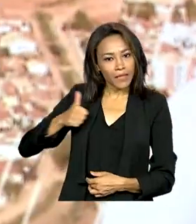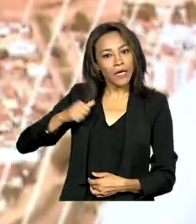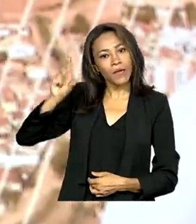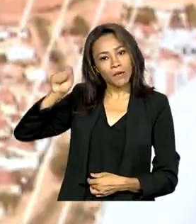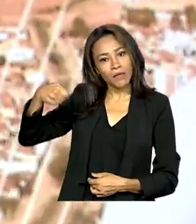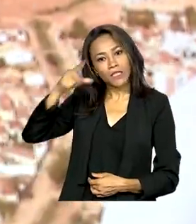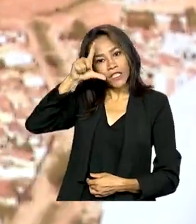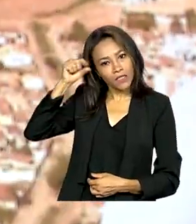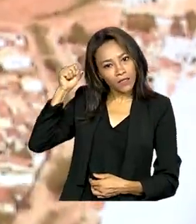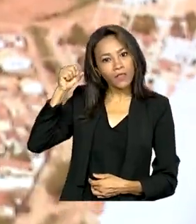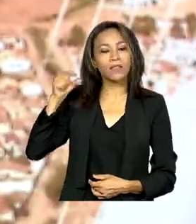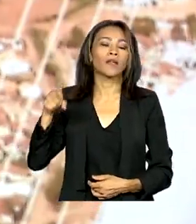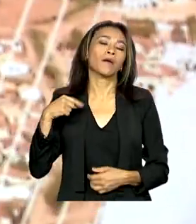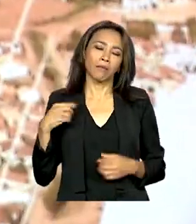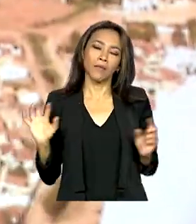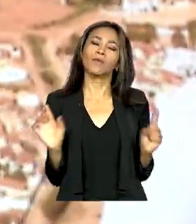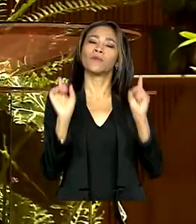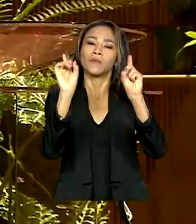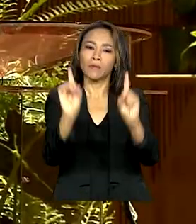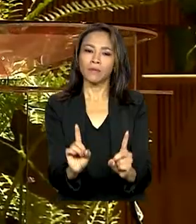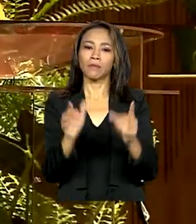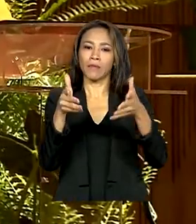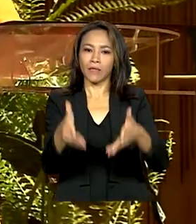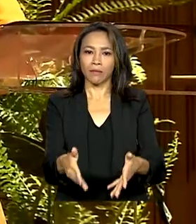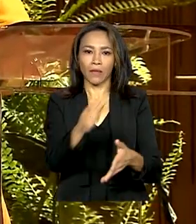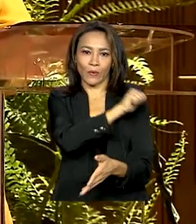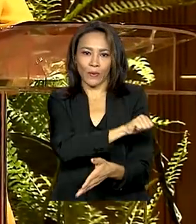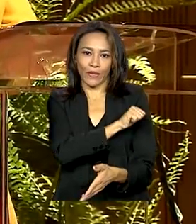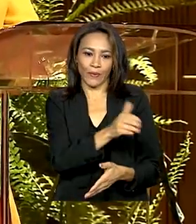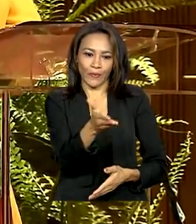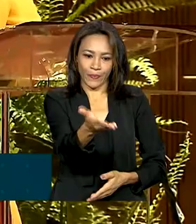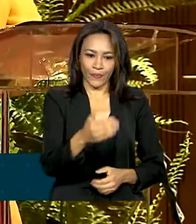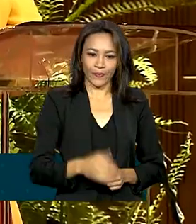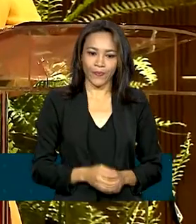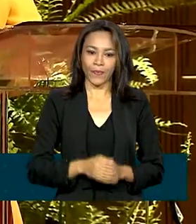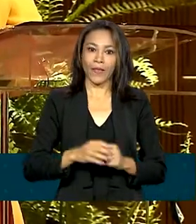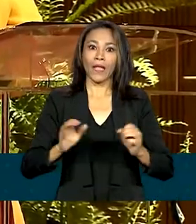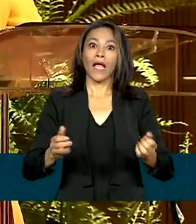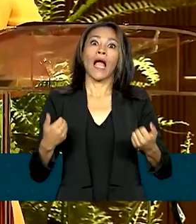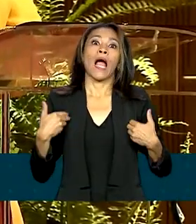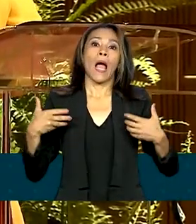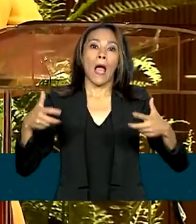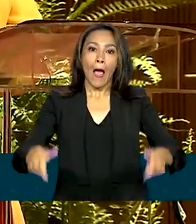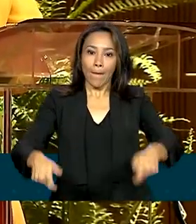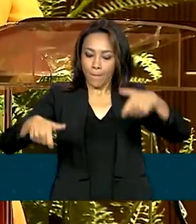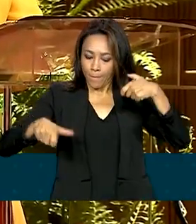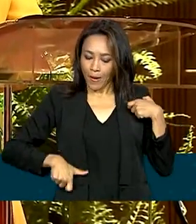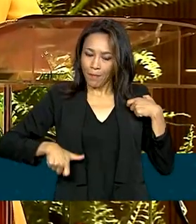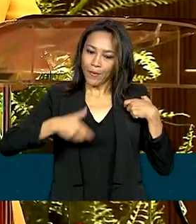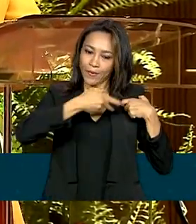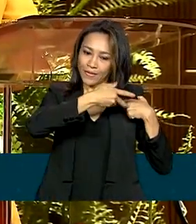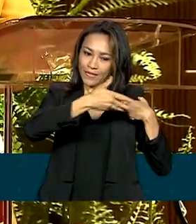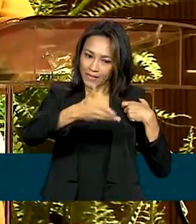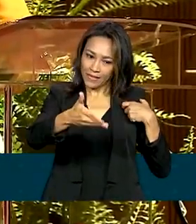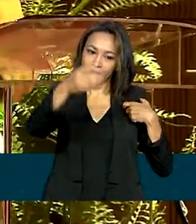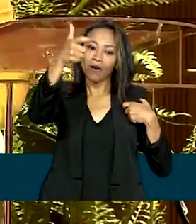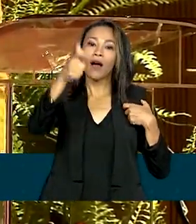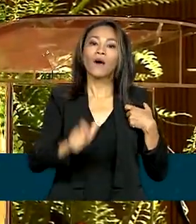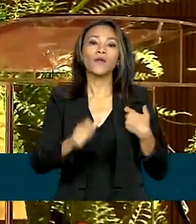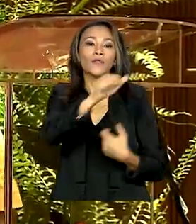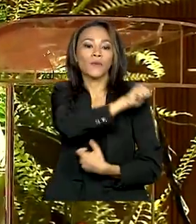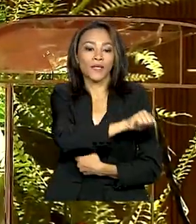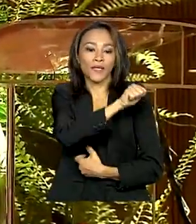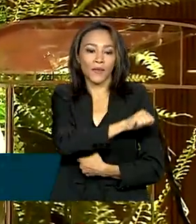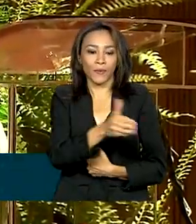participaram da cerimônia no Rio de Janeiro. A posse foi na sala Cecília Meirelles, na Lapa, no Rio de Janeiro.